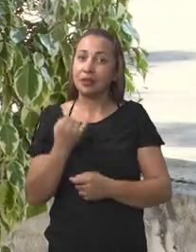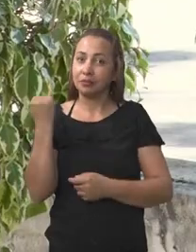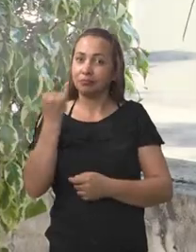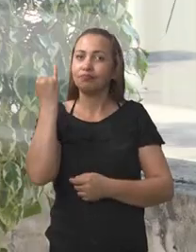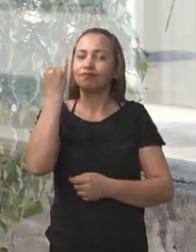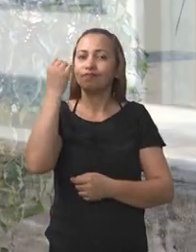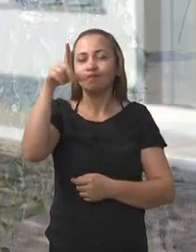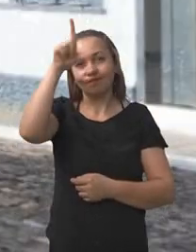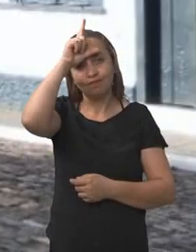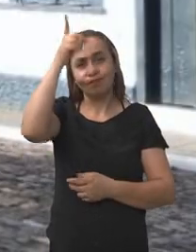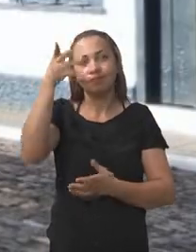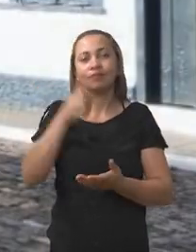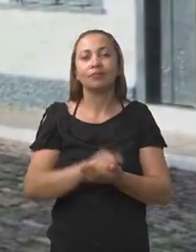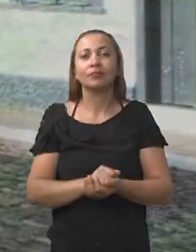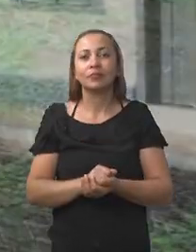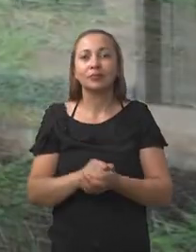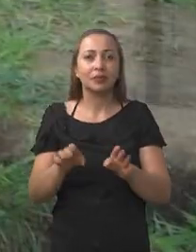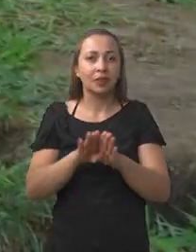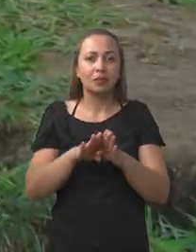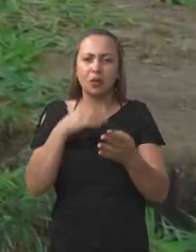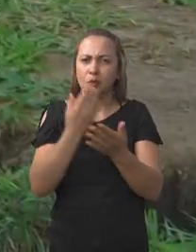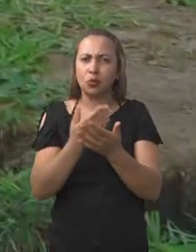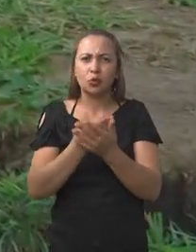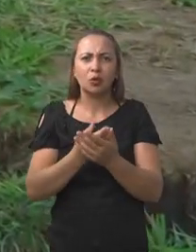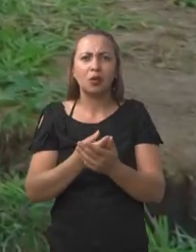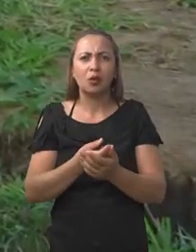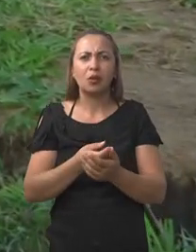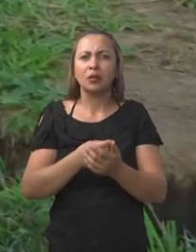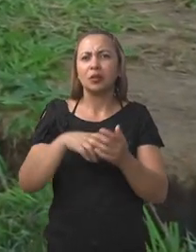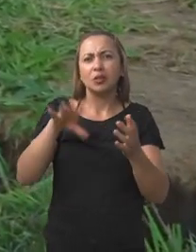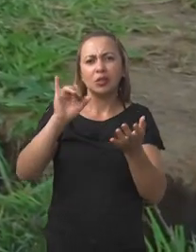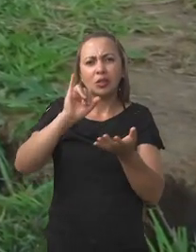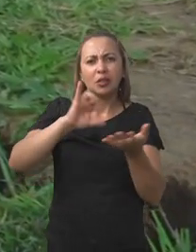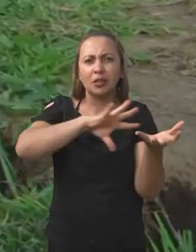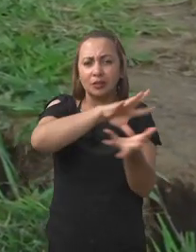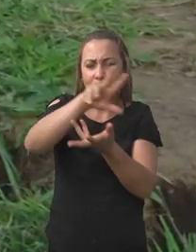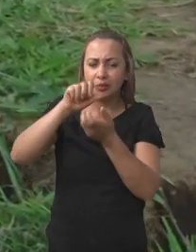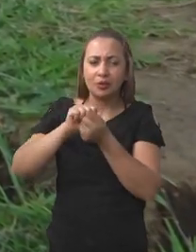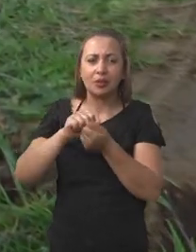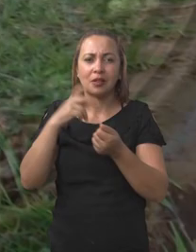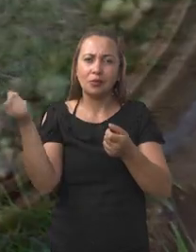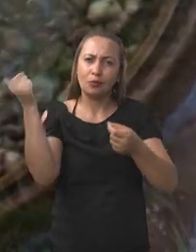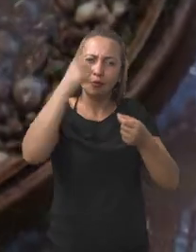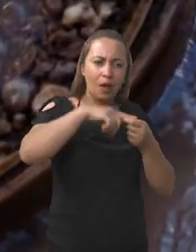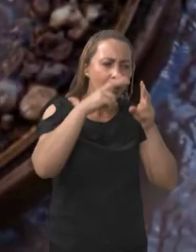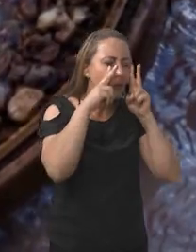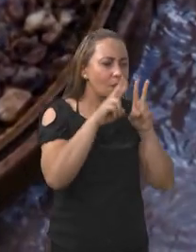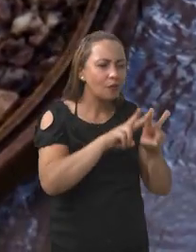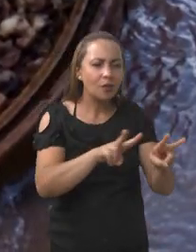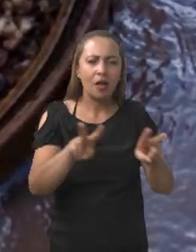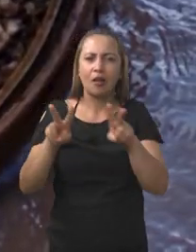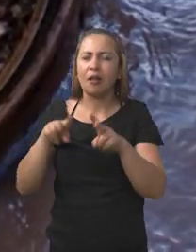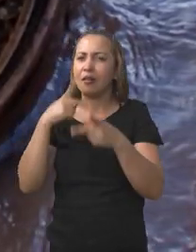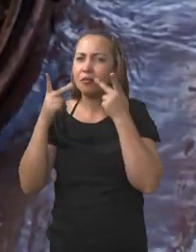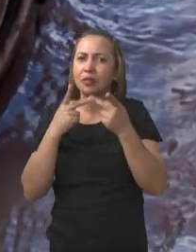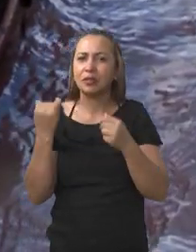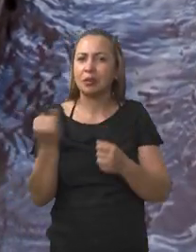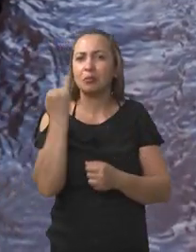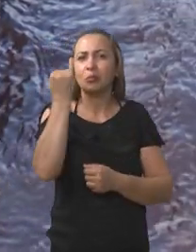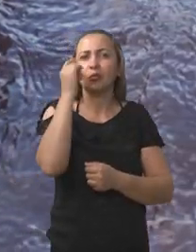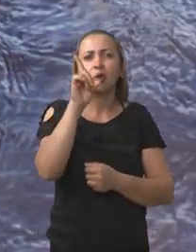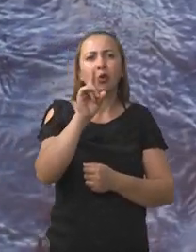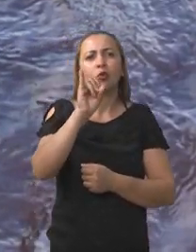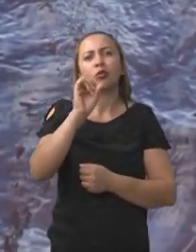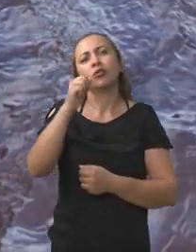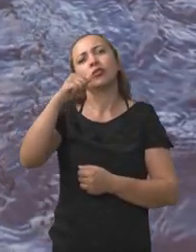autoridades. E grandes estudiosos, estrangeiros, estiveram presentes, falaram da importância mesmo do diamante.